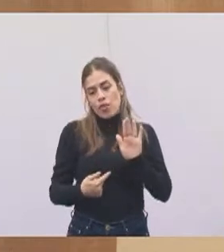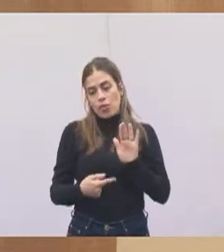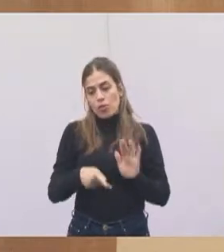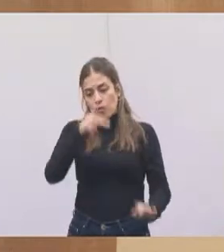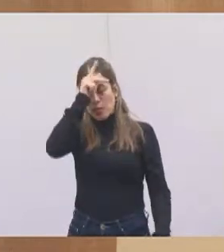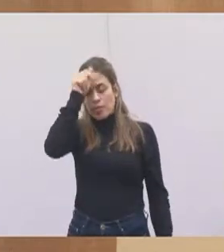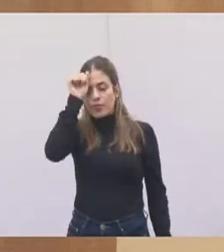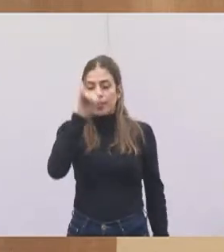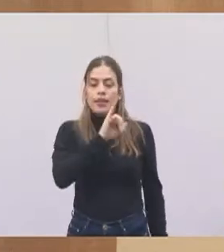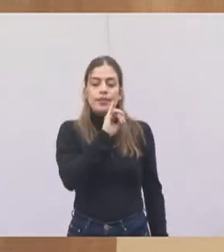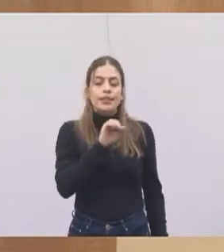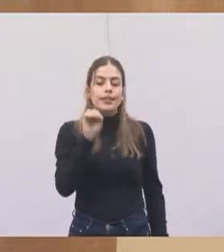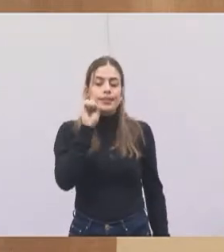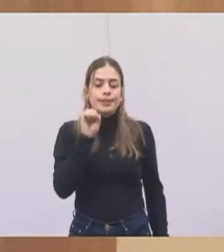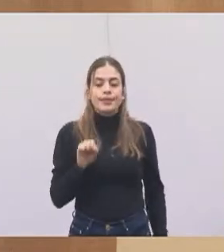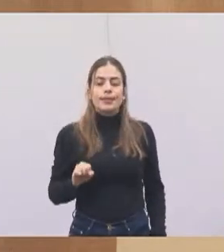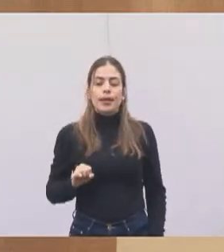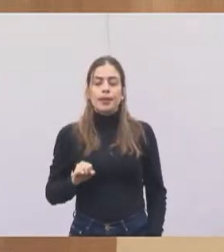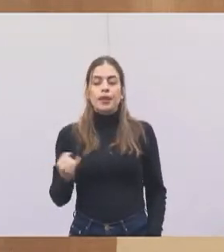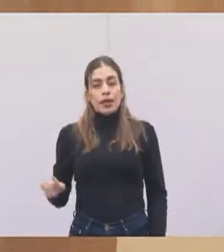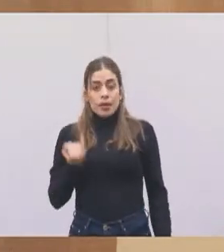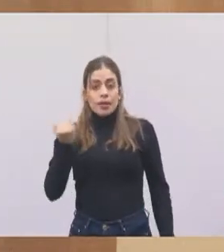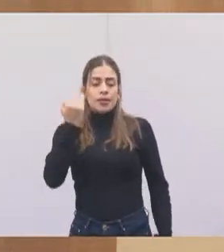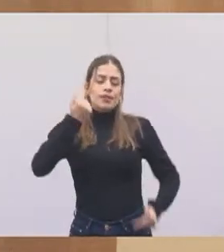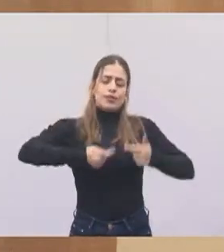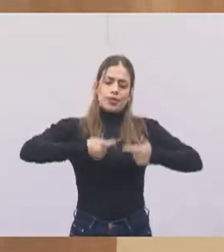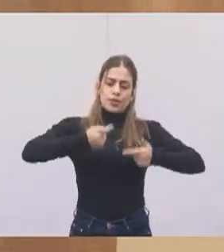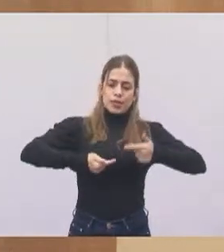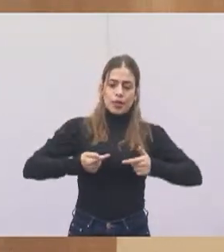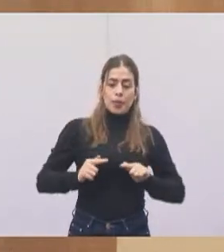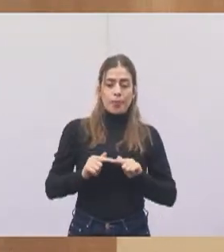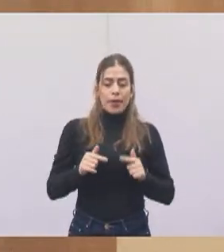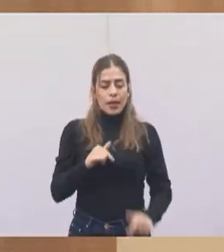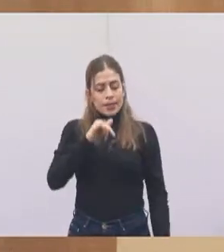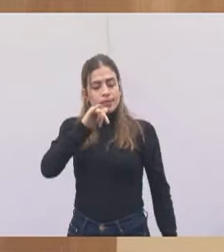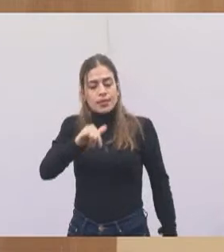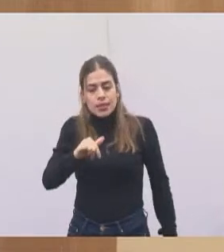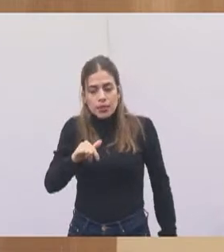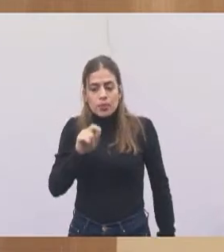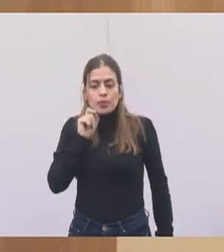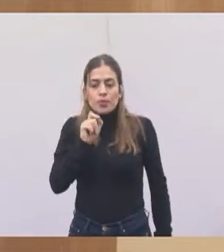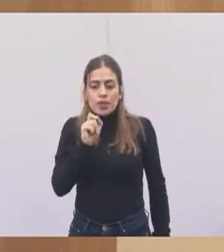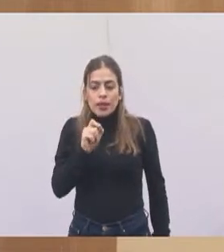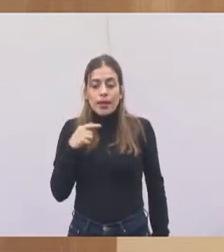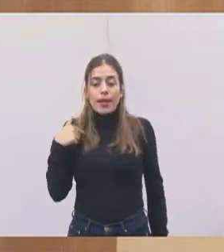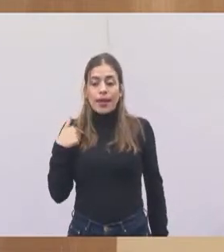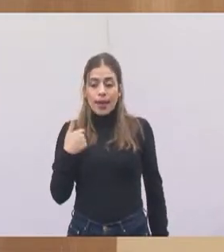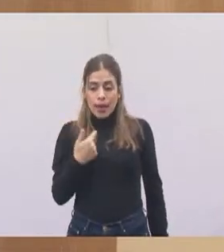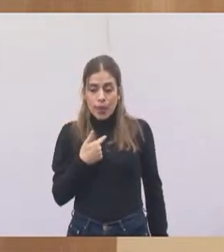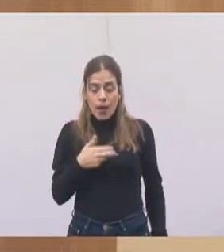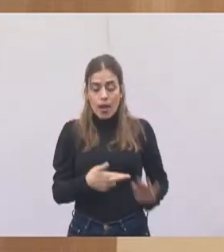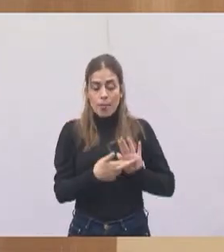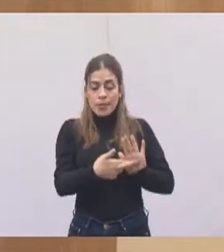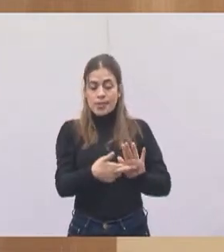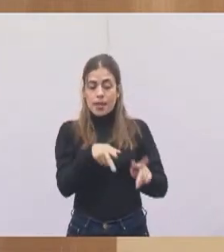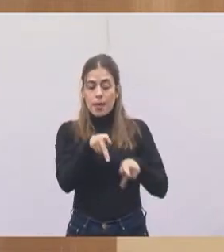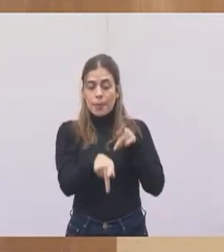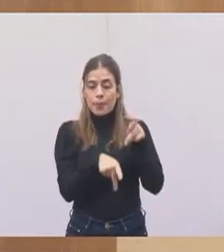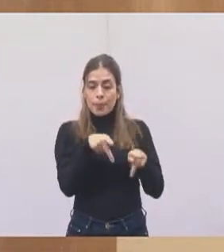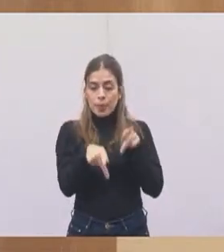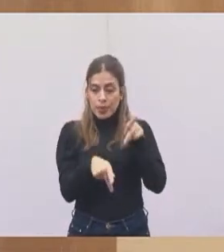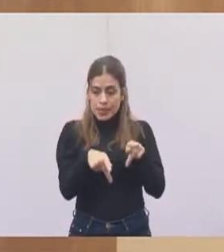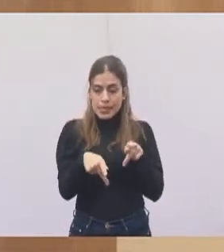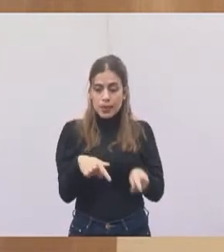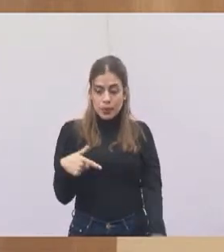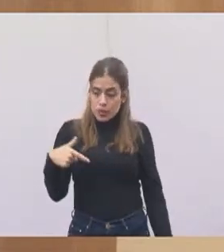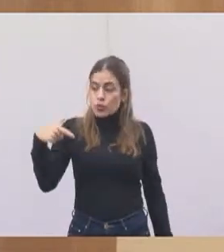muito salutário essas discussões que acontecem, o que eu digo é o seguinte, eu estou trabalhando para o povo e para a população, e fui eleito para